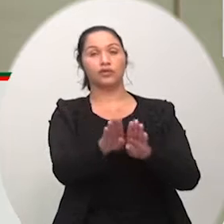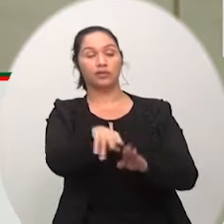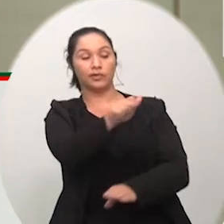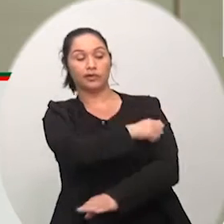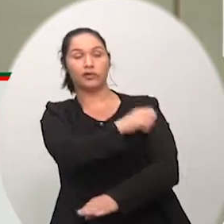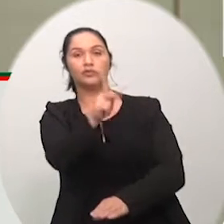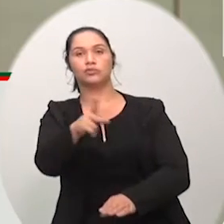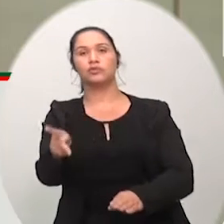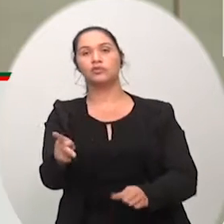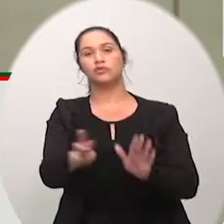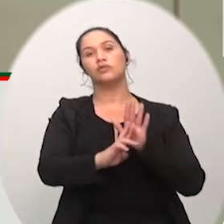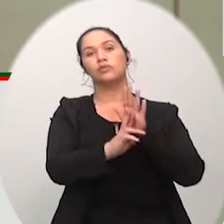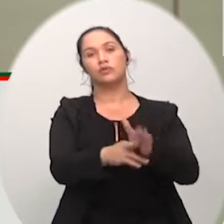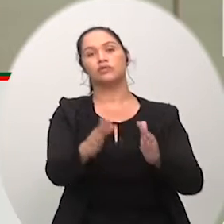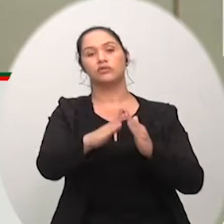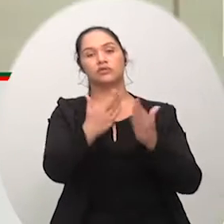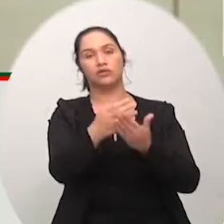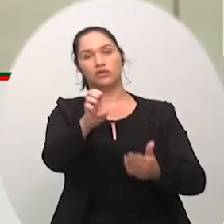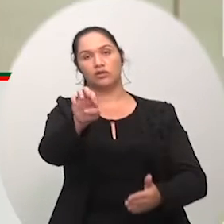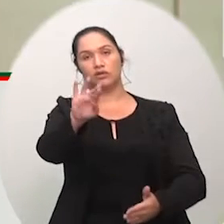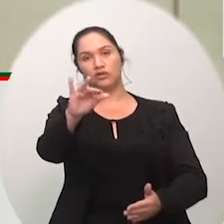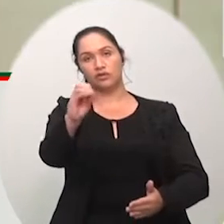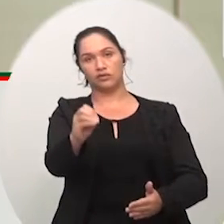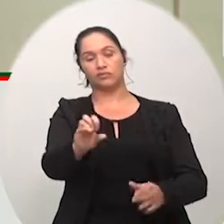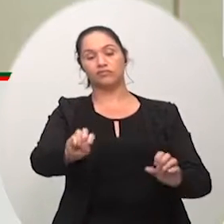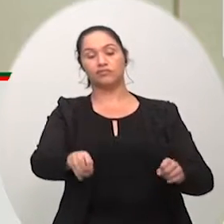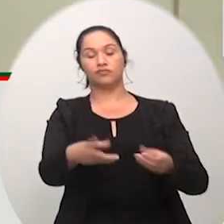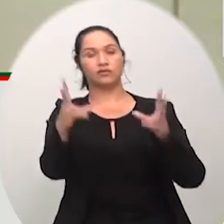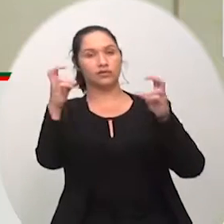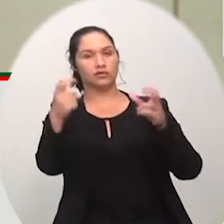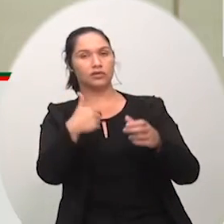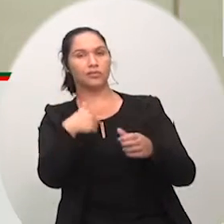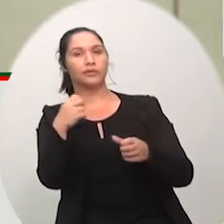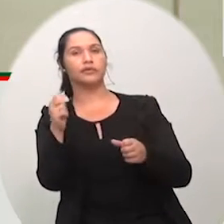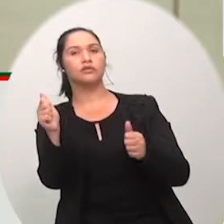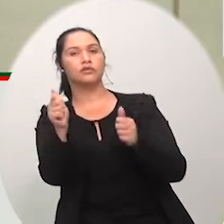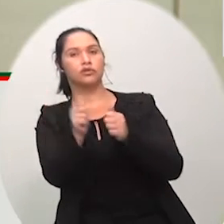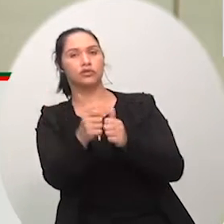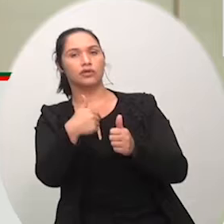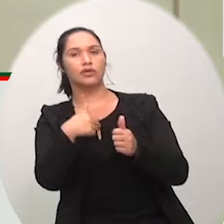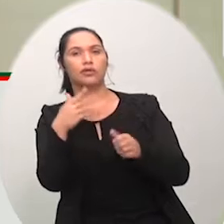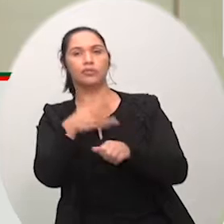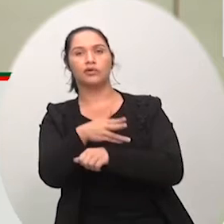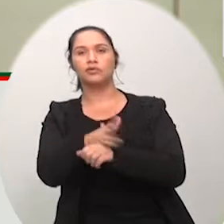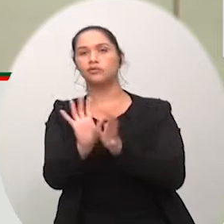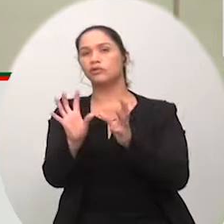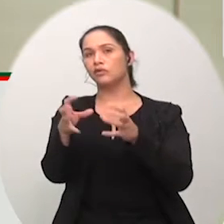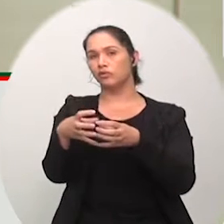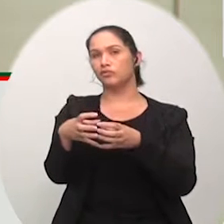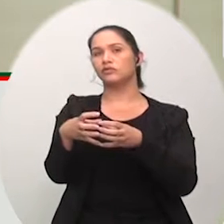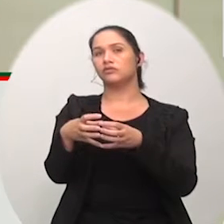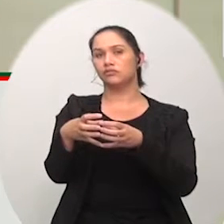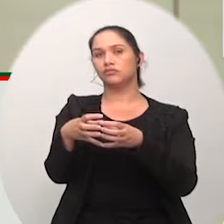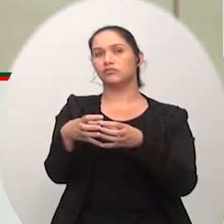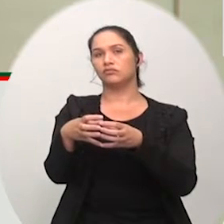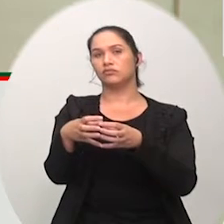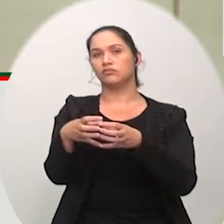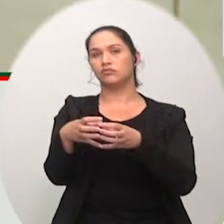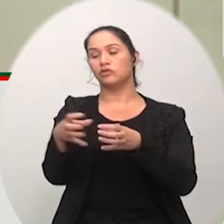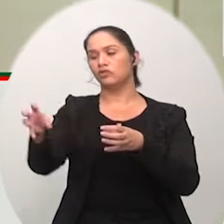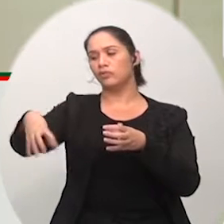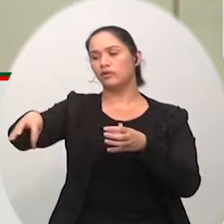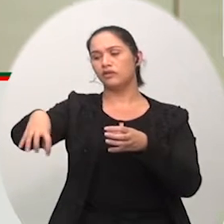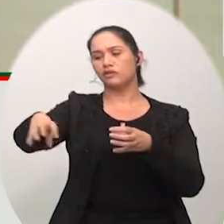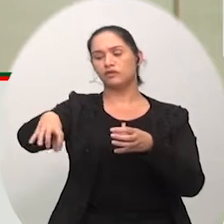sobre esse assunto eu também acompanho de perto sim eu faço parte da comissão de avaliação de terrenos